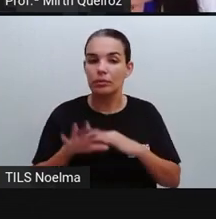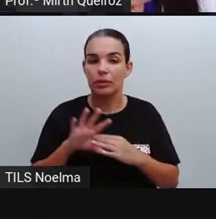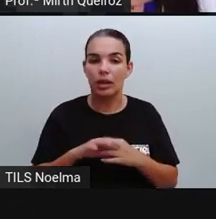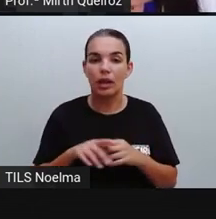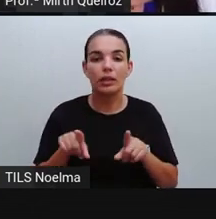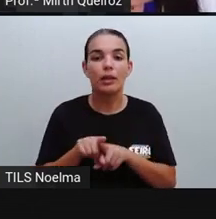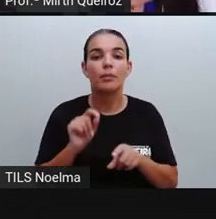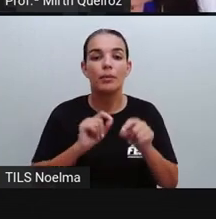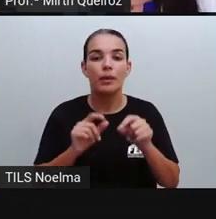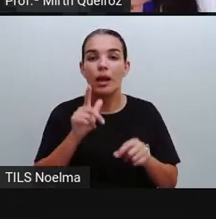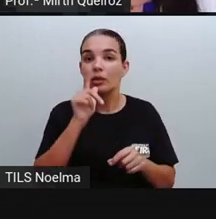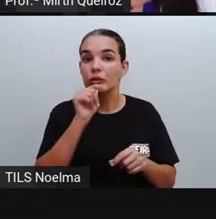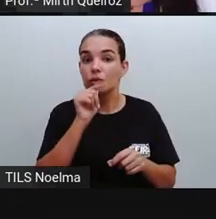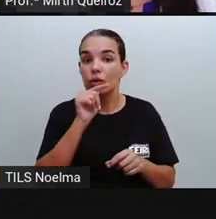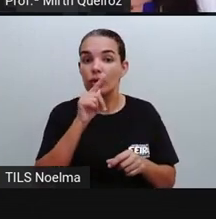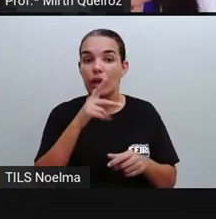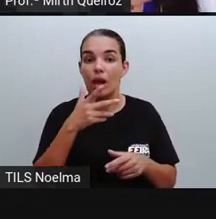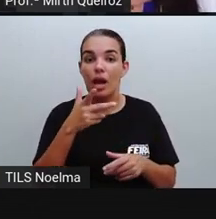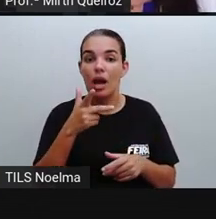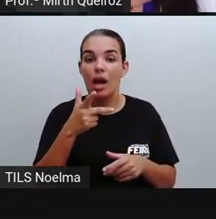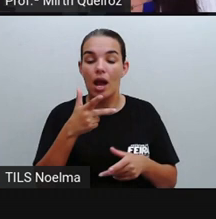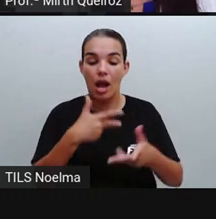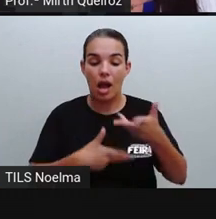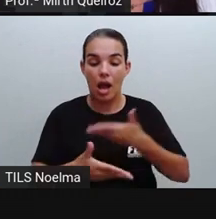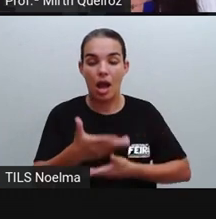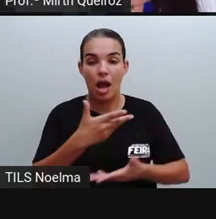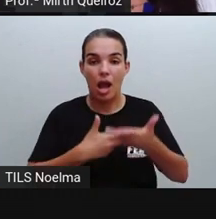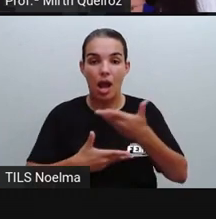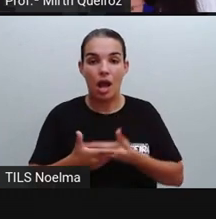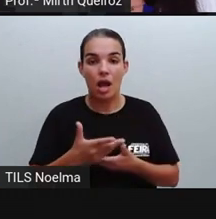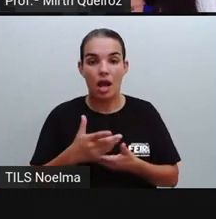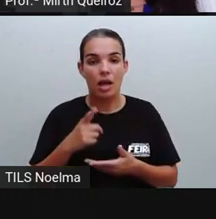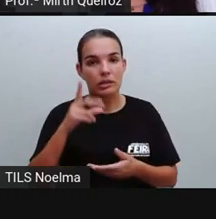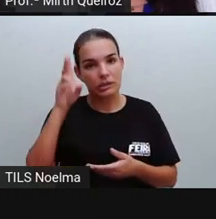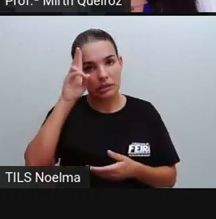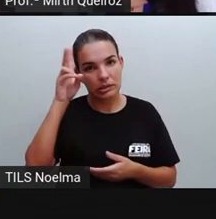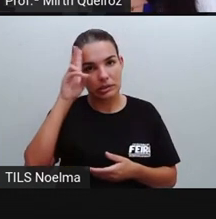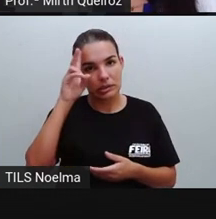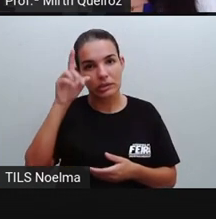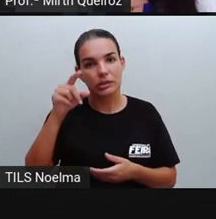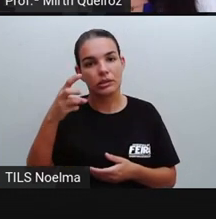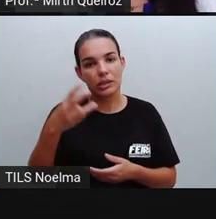E troque a água das plantas a cada três dias.